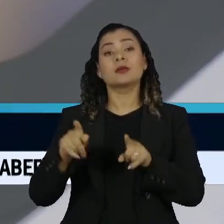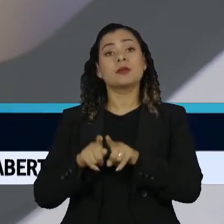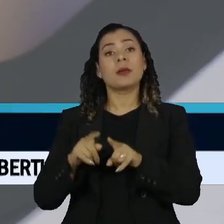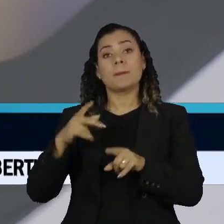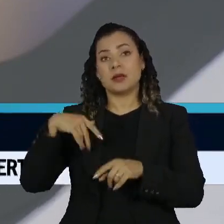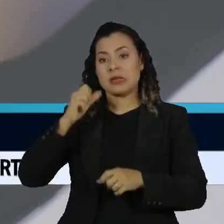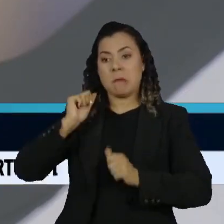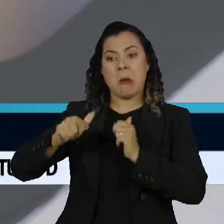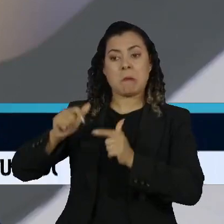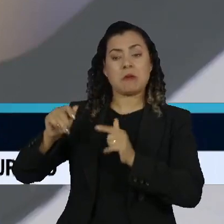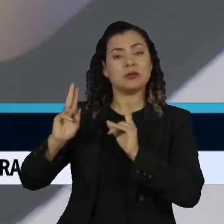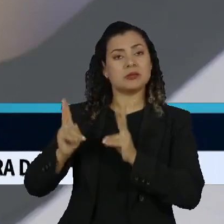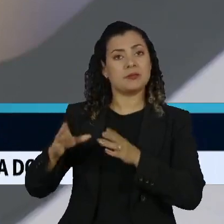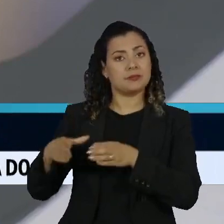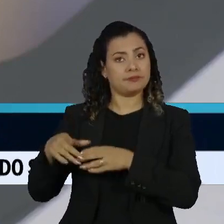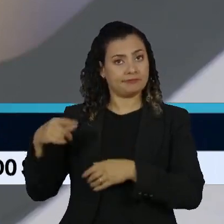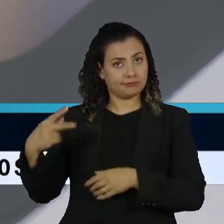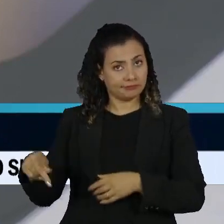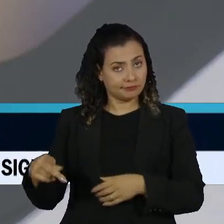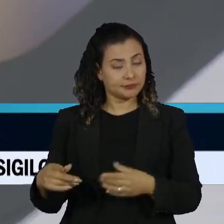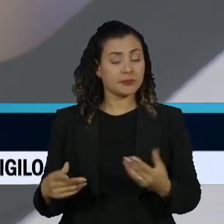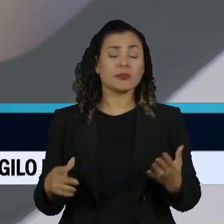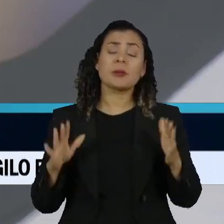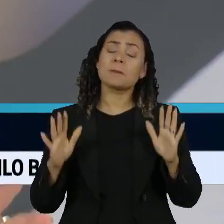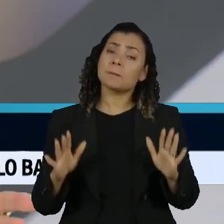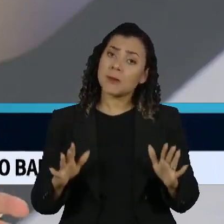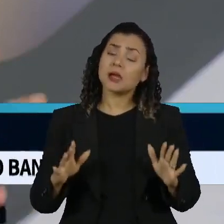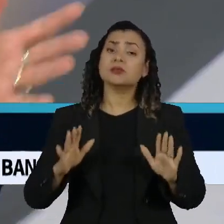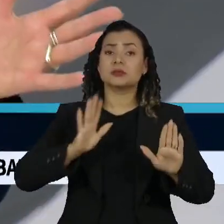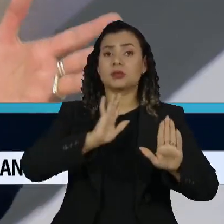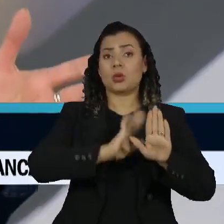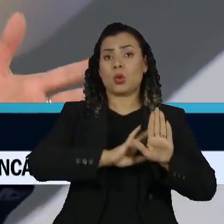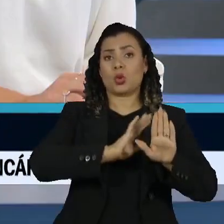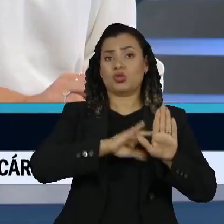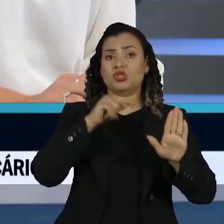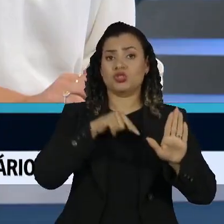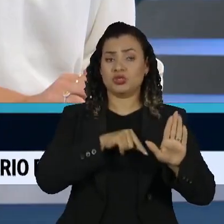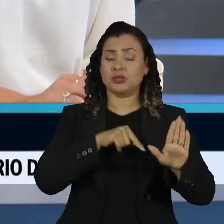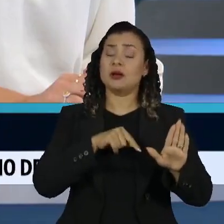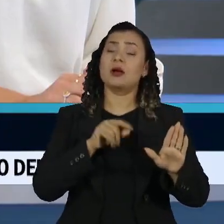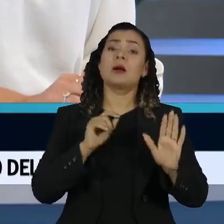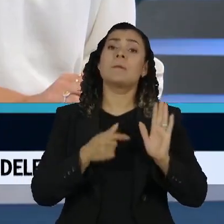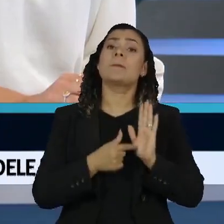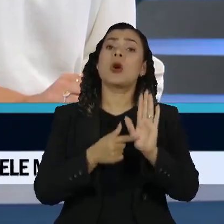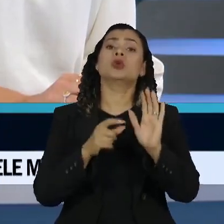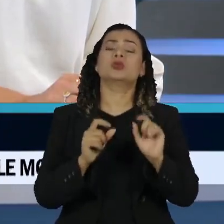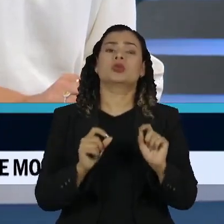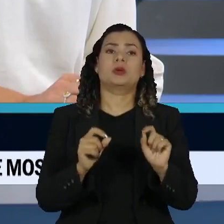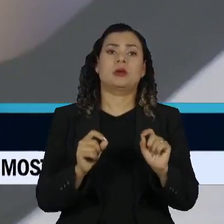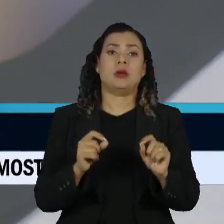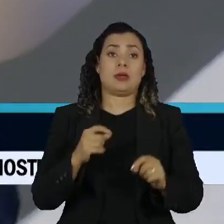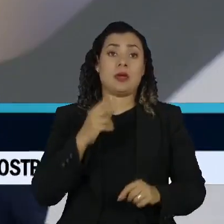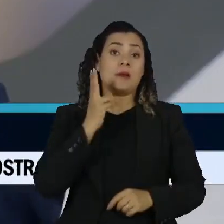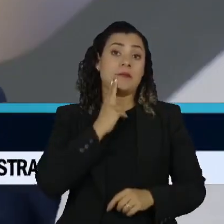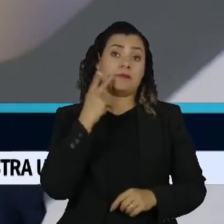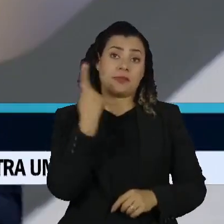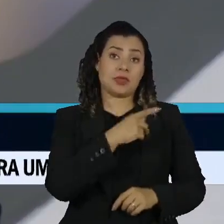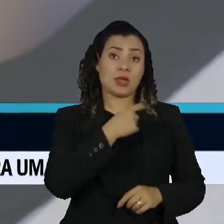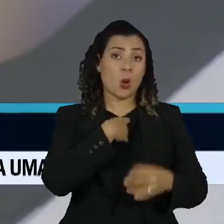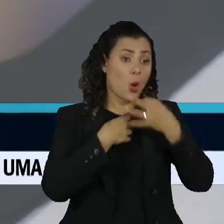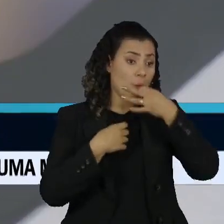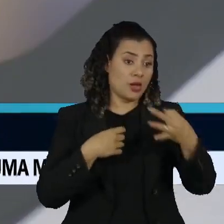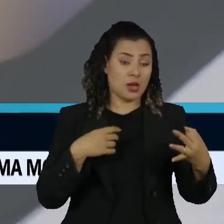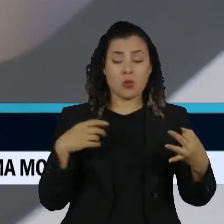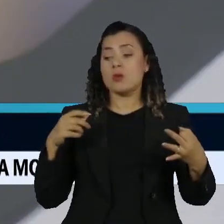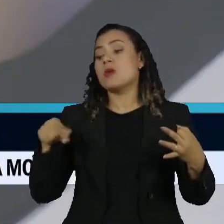bastante agressiva. Para além dessa disputa ideológica, o que existe é isso, a ministra tem uma linha de pensamento, o